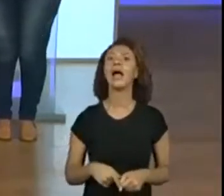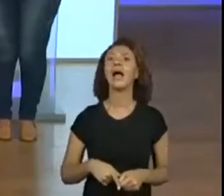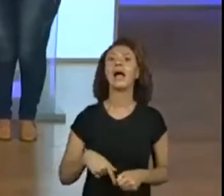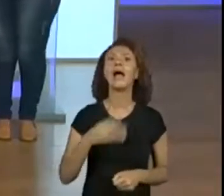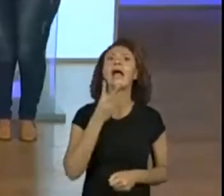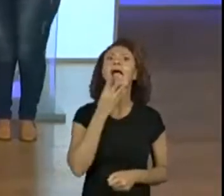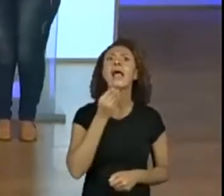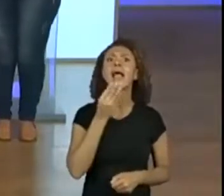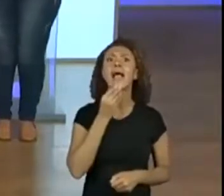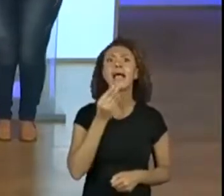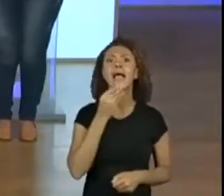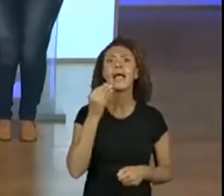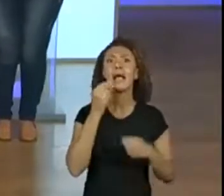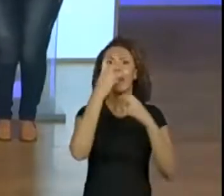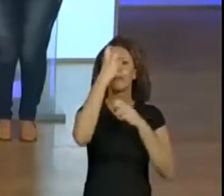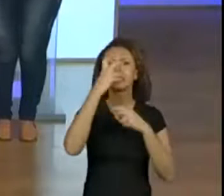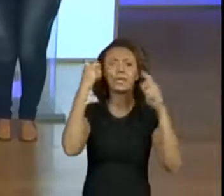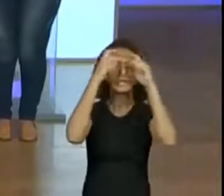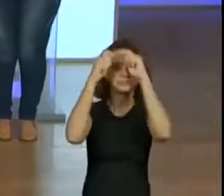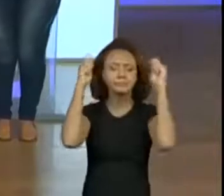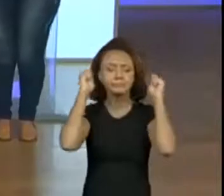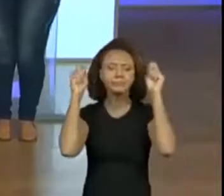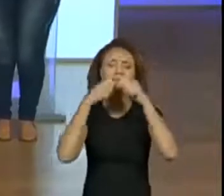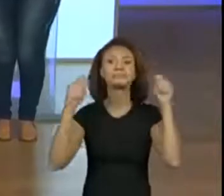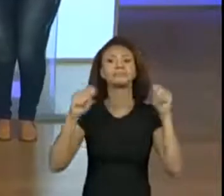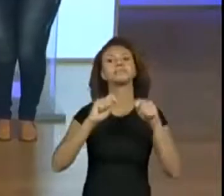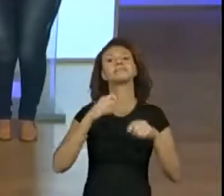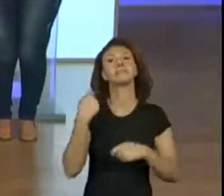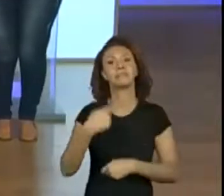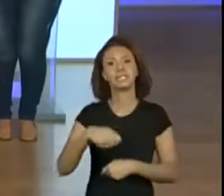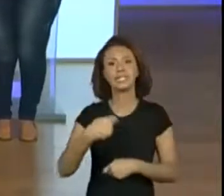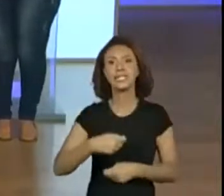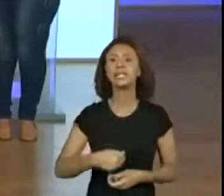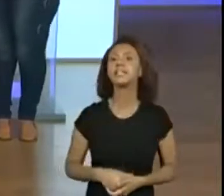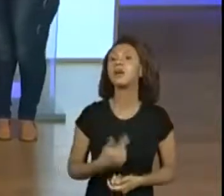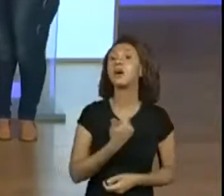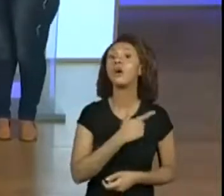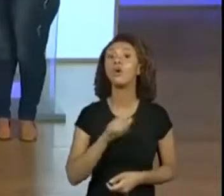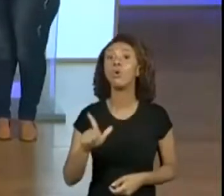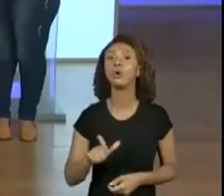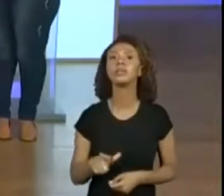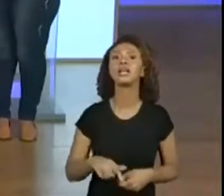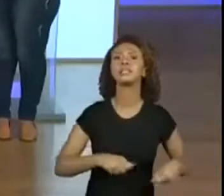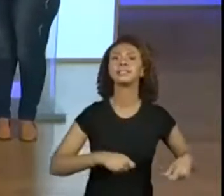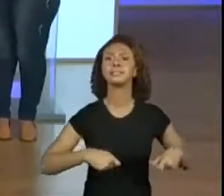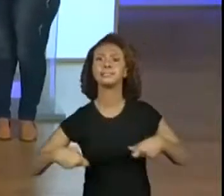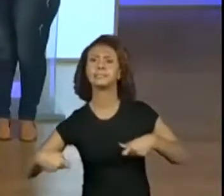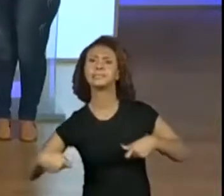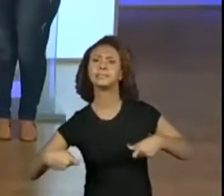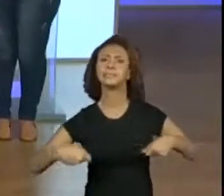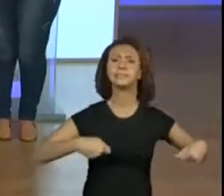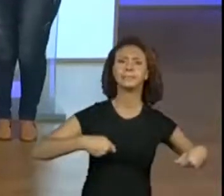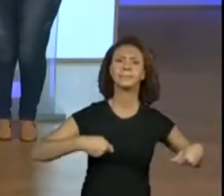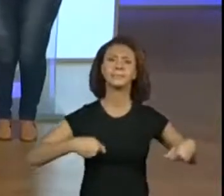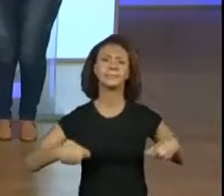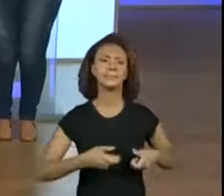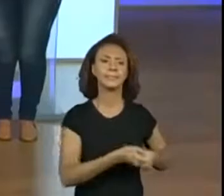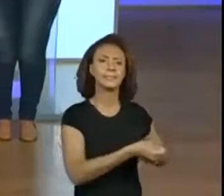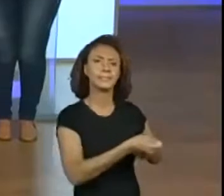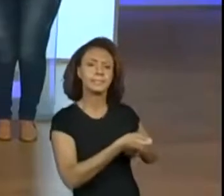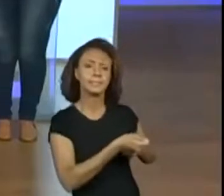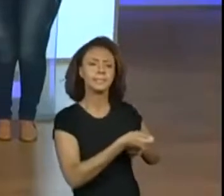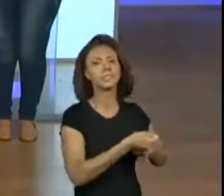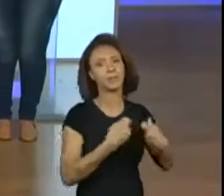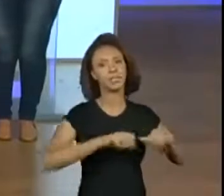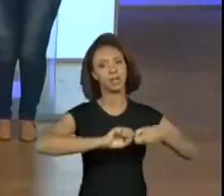precisa de uma venda para os Isso, um pedaço de pano. Sim. Vamos ver. outra? Cabo de guerra. Cabo de guerra. gente precisa de uma corda.